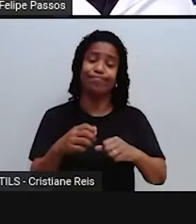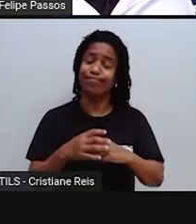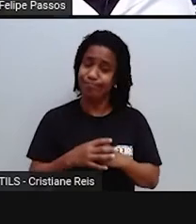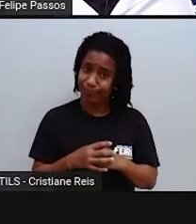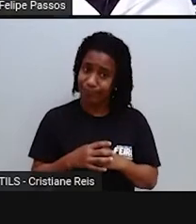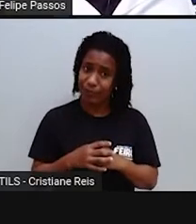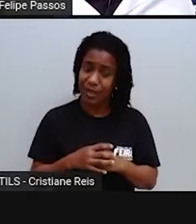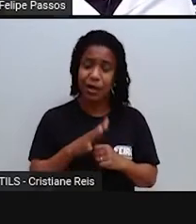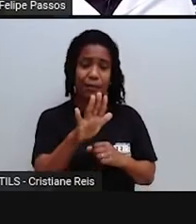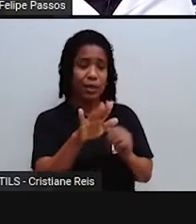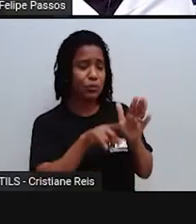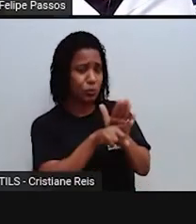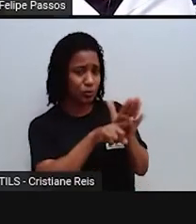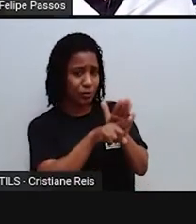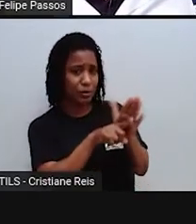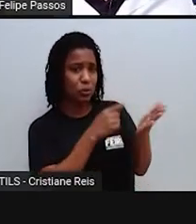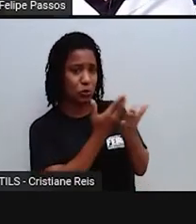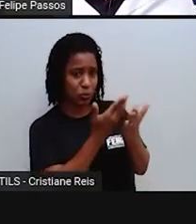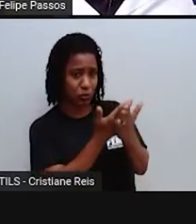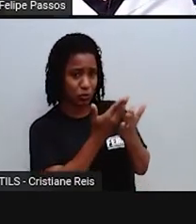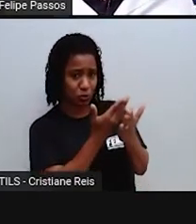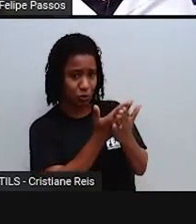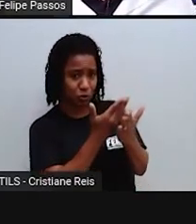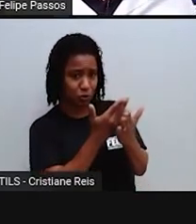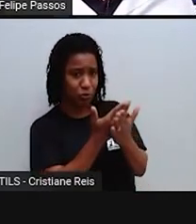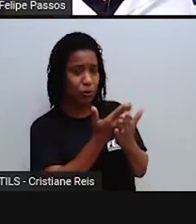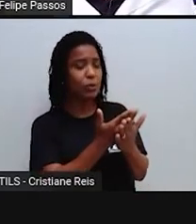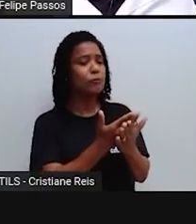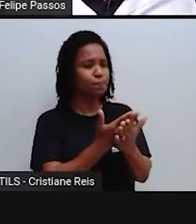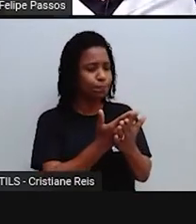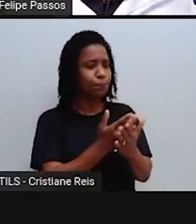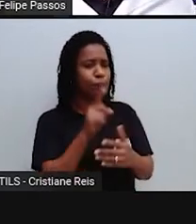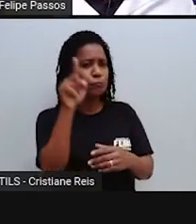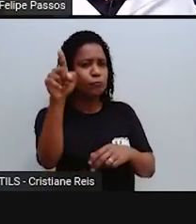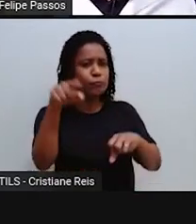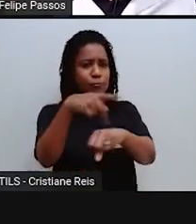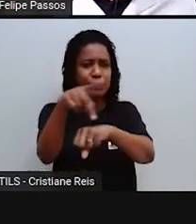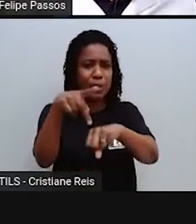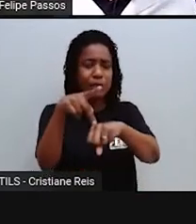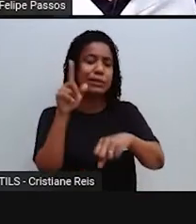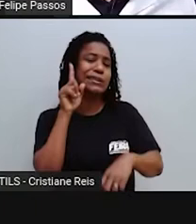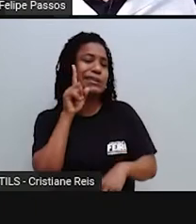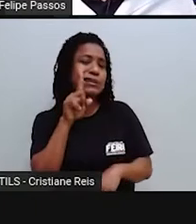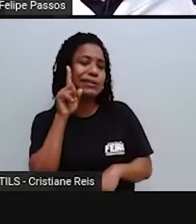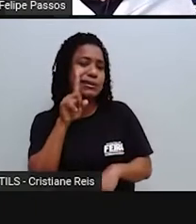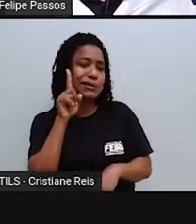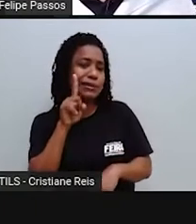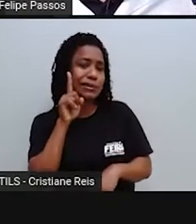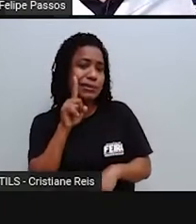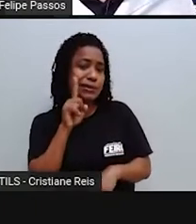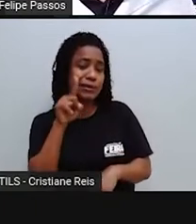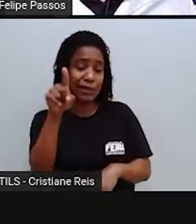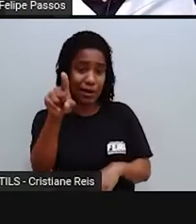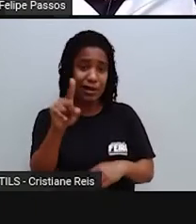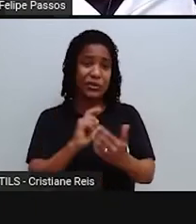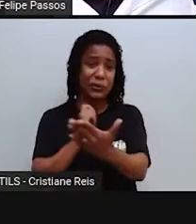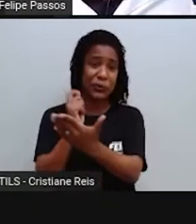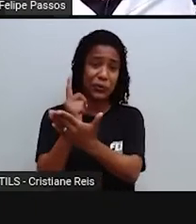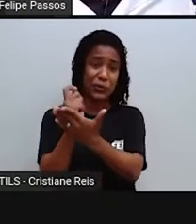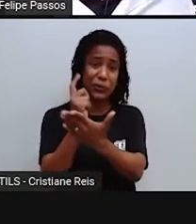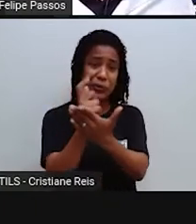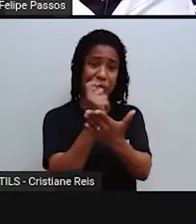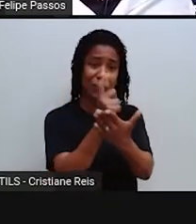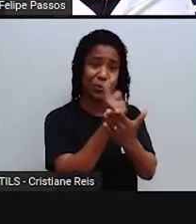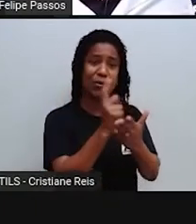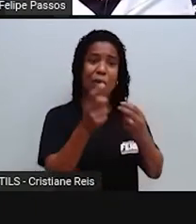de um estadunidense, uma pessoa que mora lá nos Estados Unidos, a gente precisaria de cinco planetas-terra. Mas olha